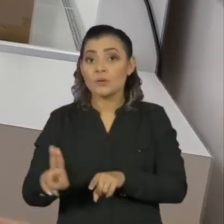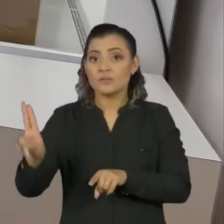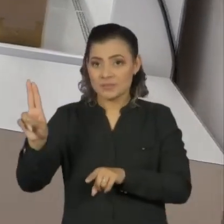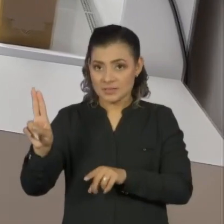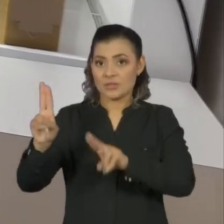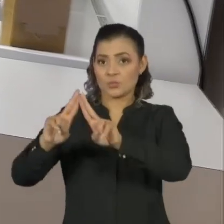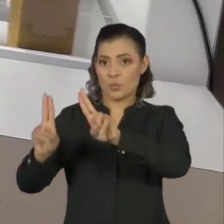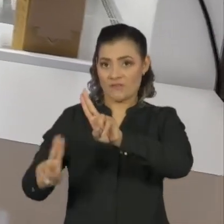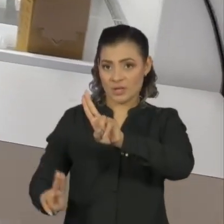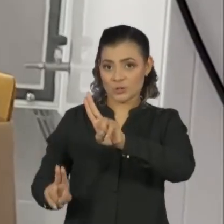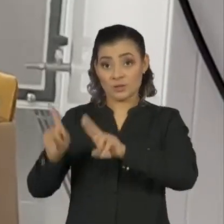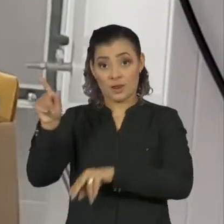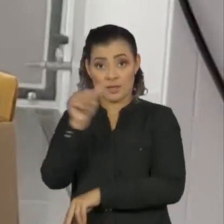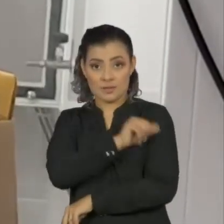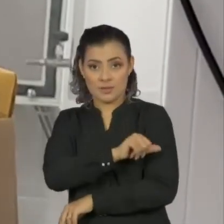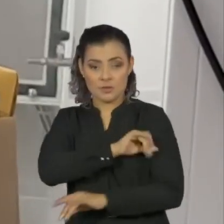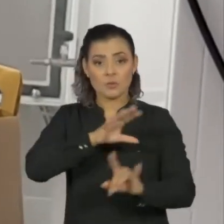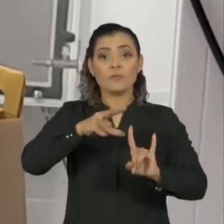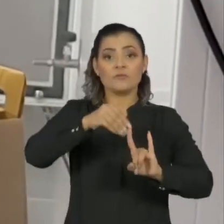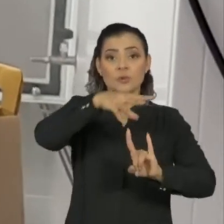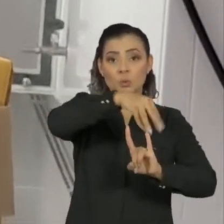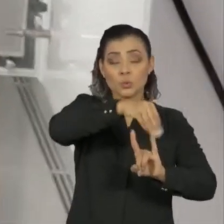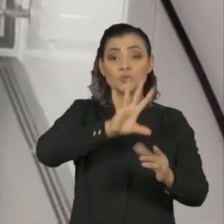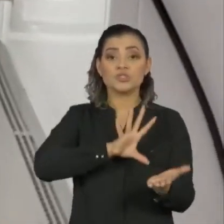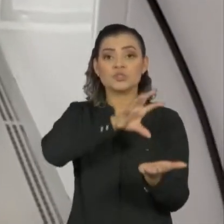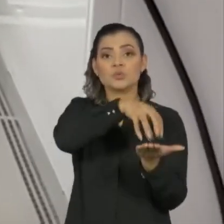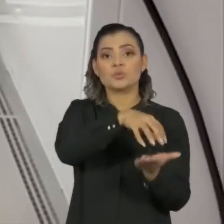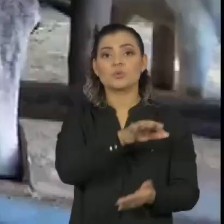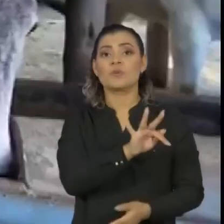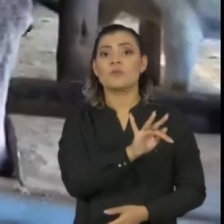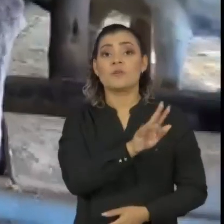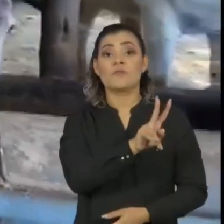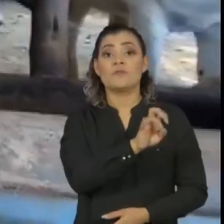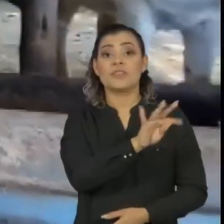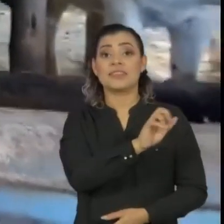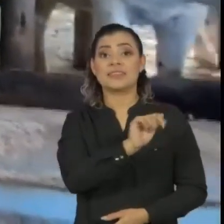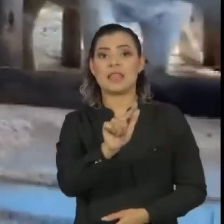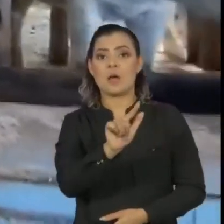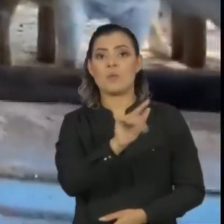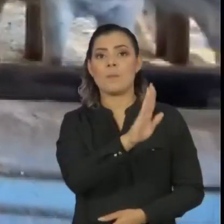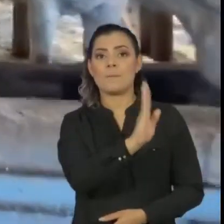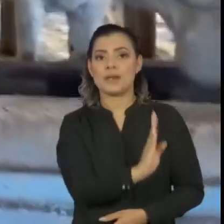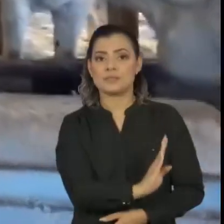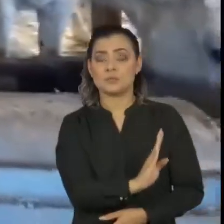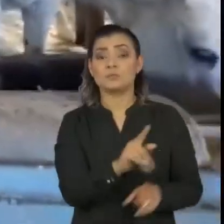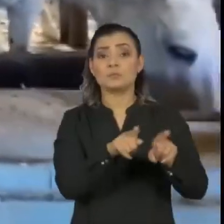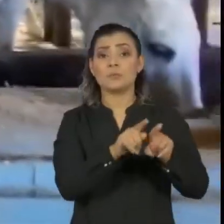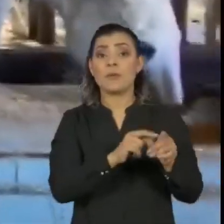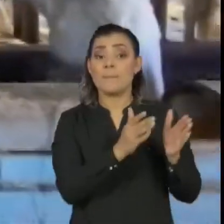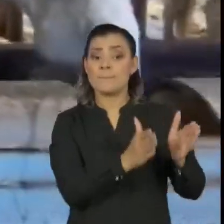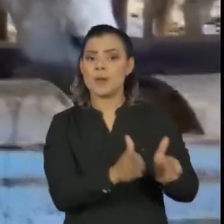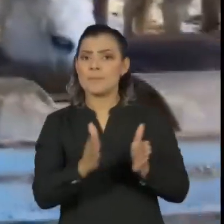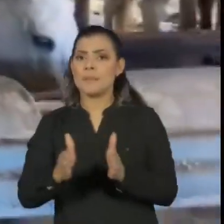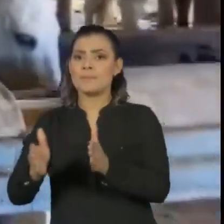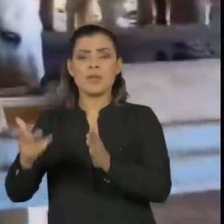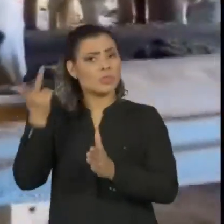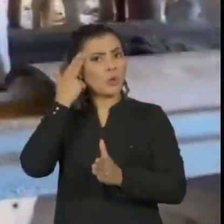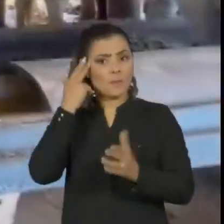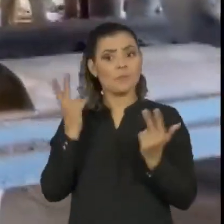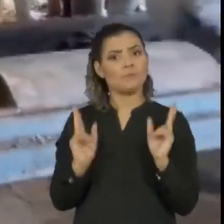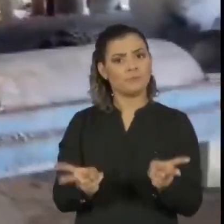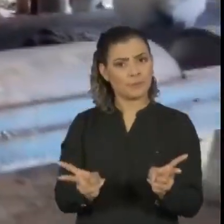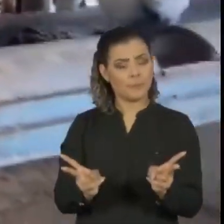Federal do Rio de Janeiro, Fiocruz e Instituto Vital Brasil e deverá seguir o mesmo processo que é feito para produzir soros